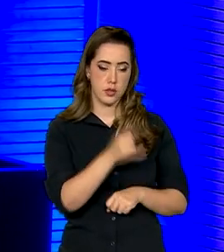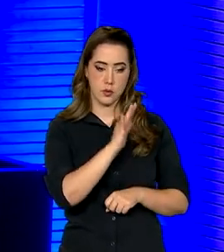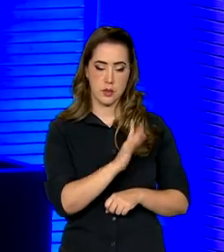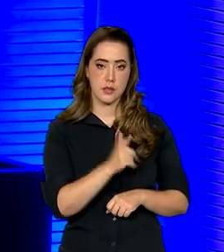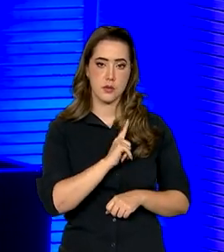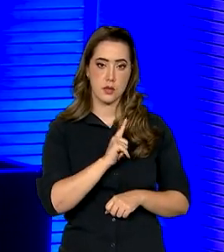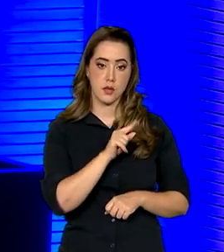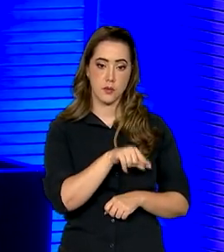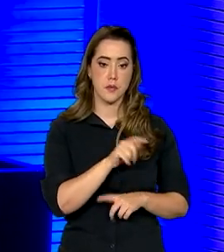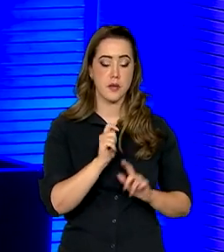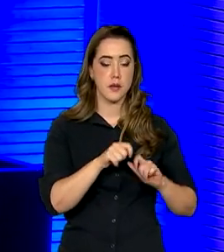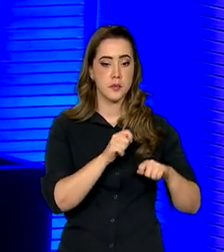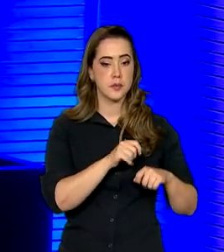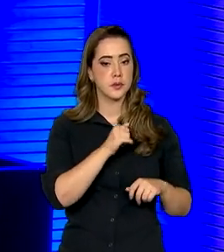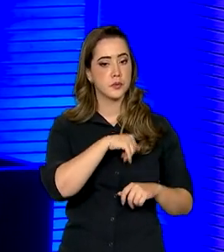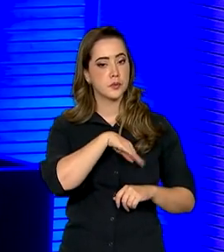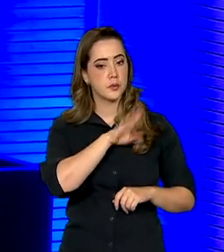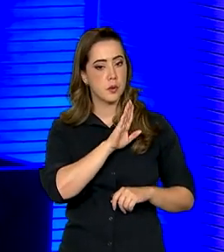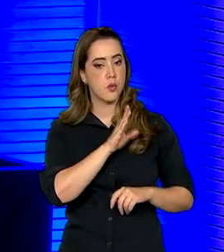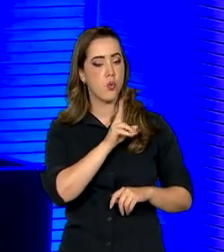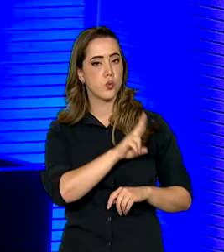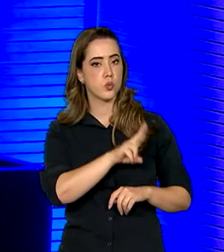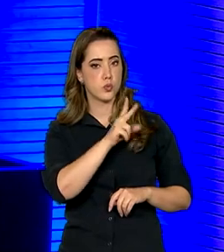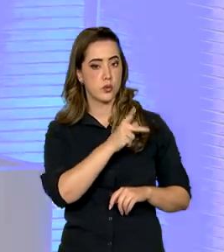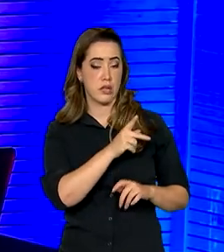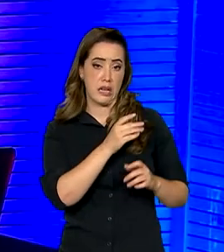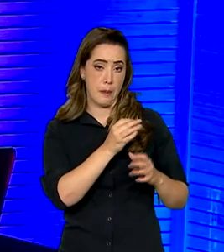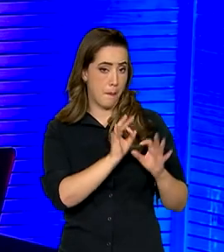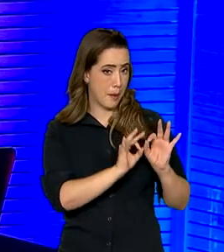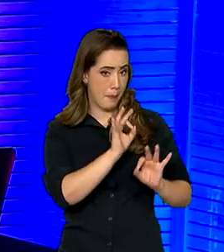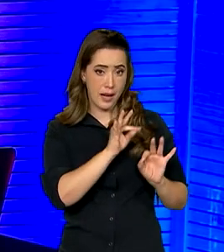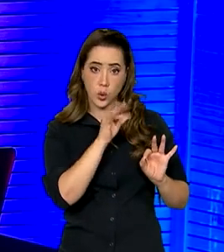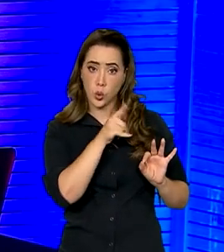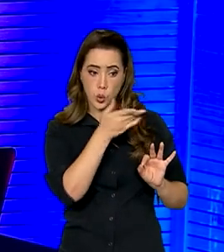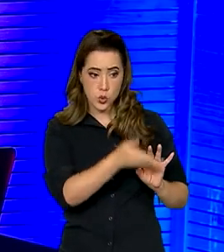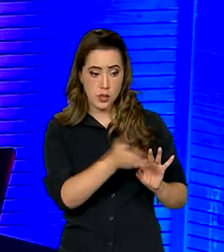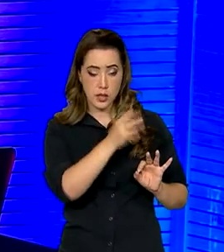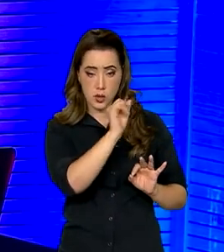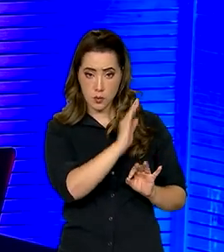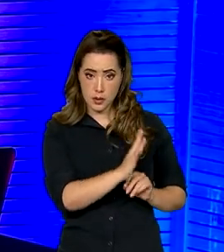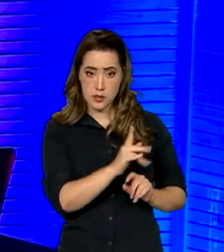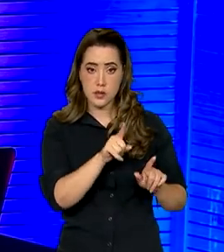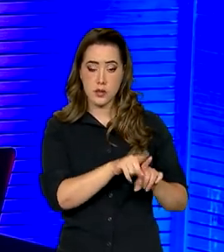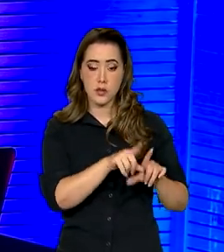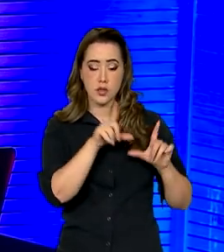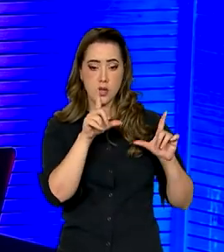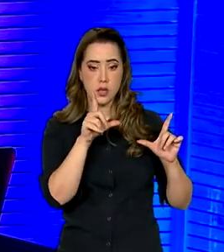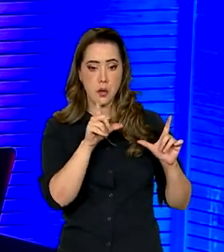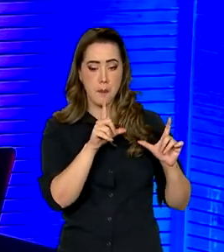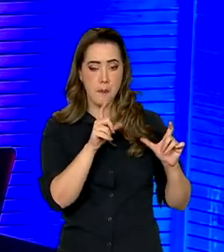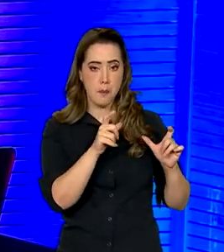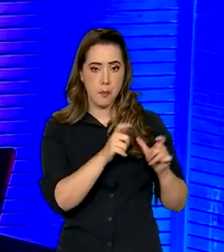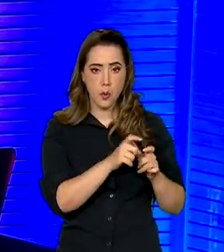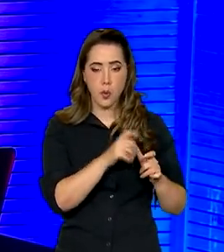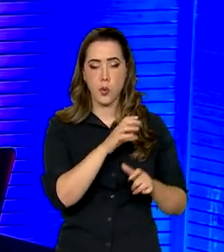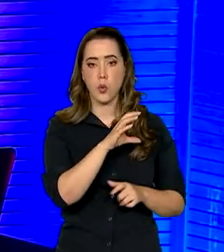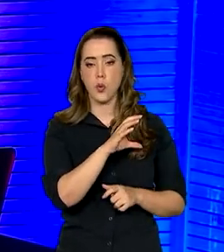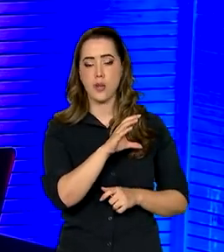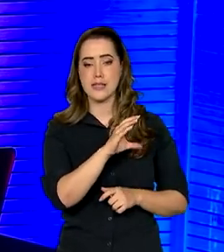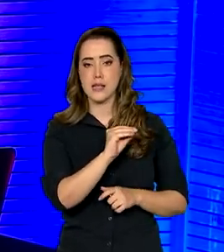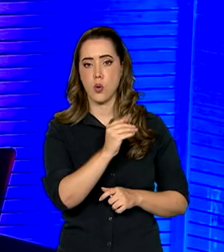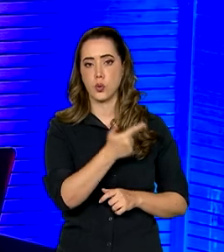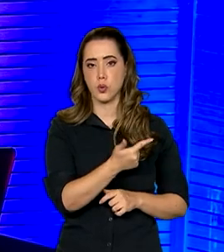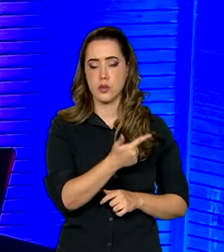e podem ser manufaturados no Brasil. Produtos que tenham baixa pegada de carbono, produtos que